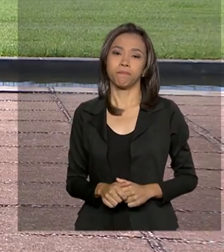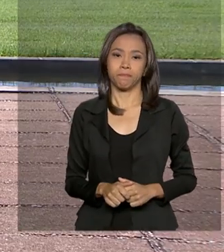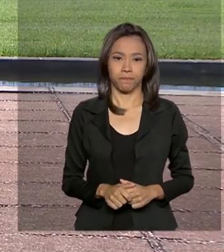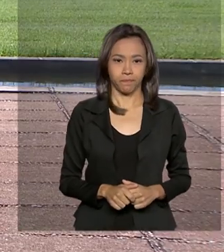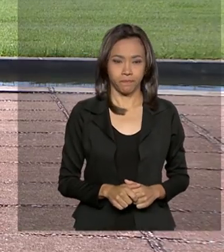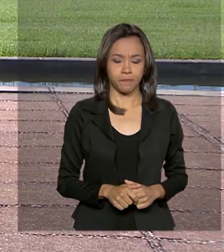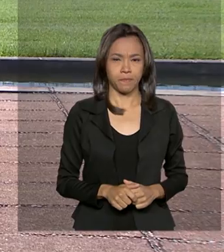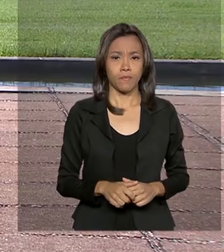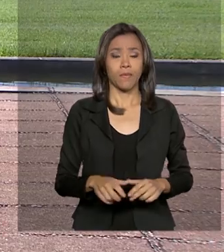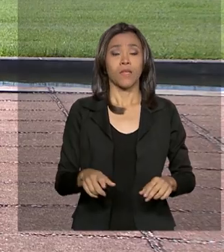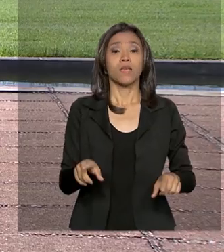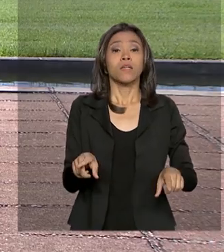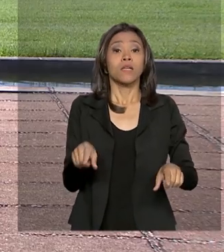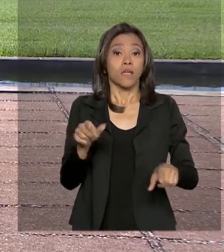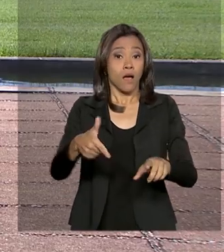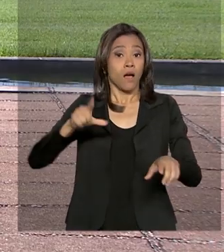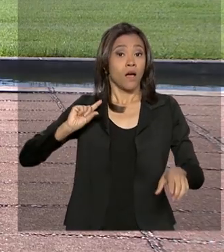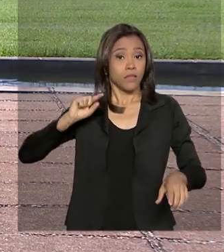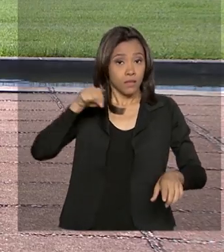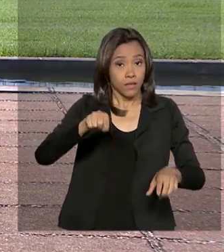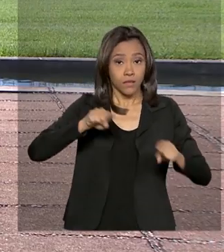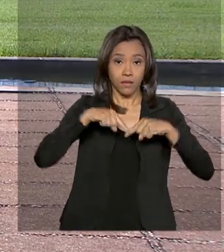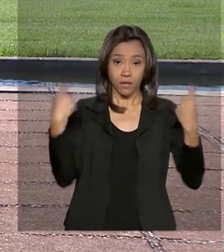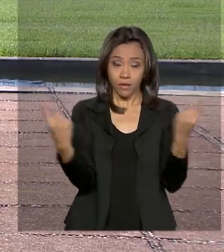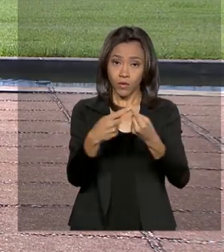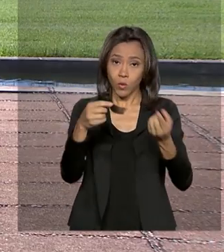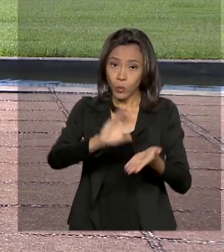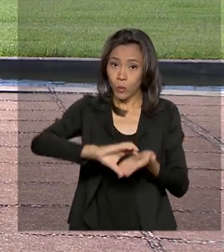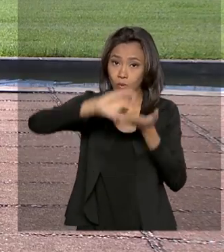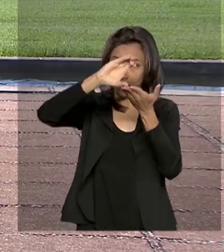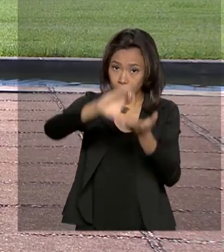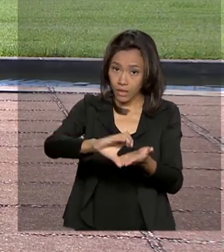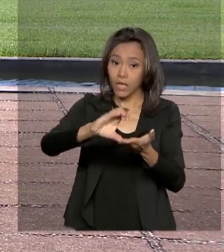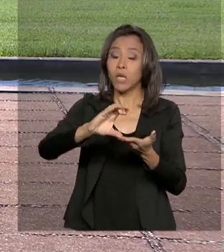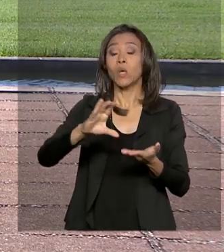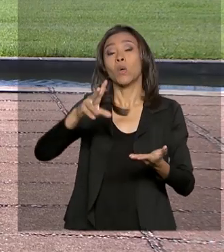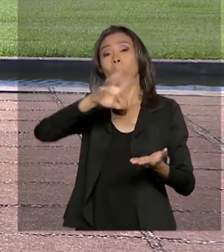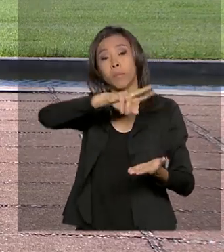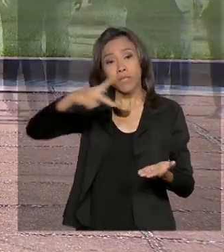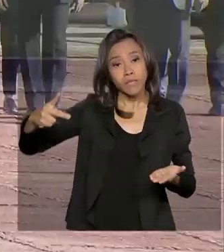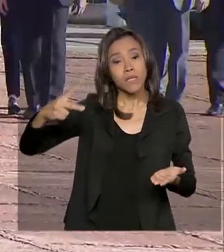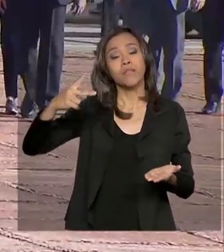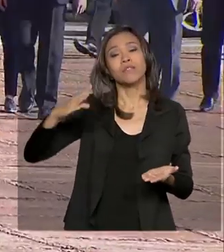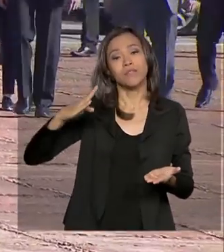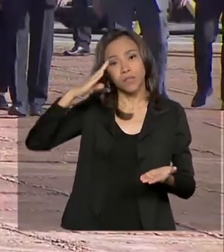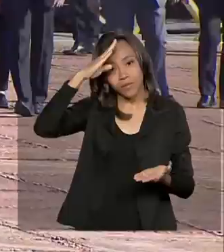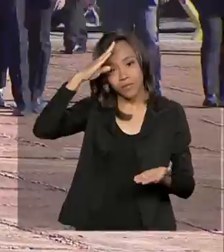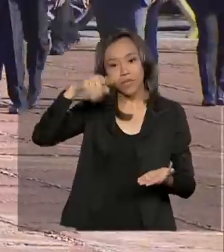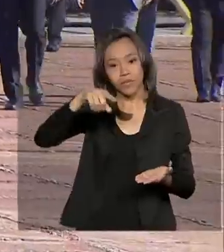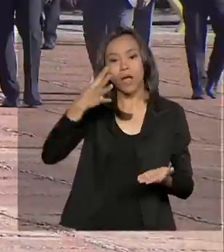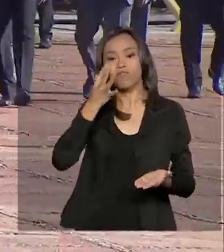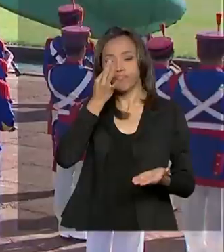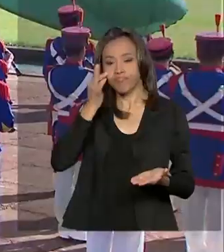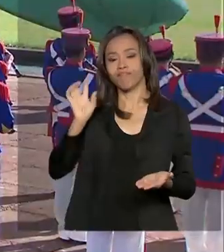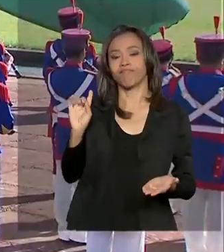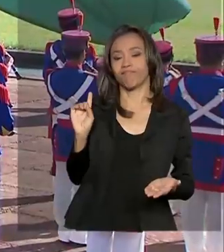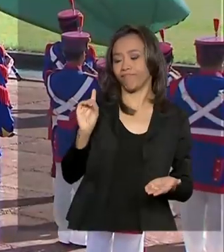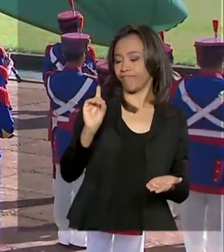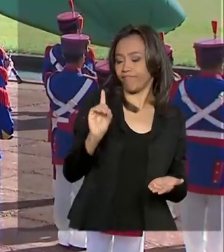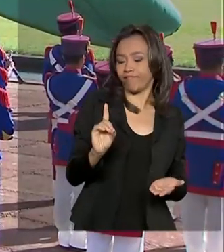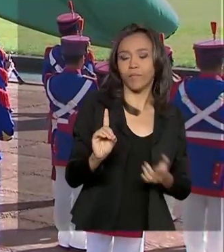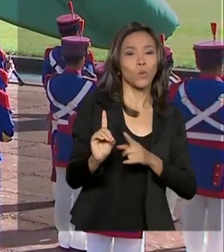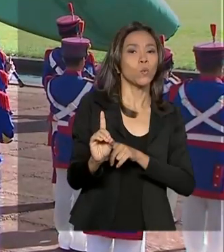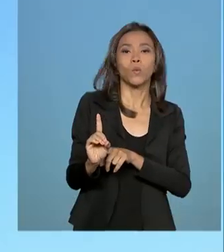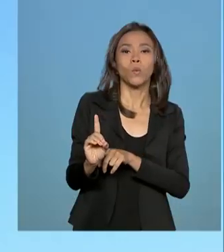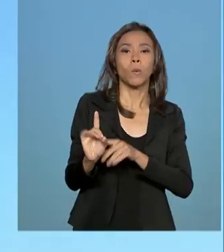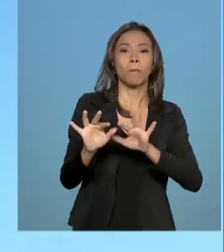E antes dessa reunião do Conselho de Governo, o presidente esteve aqui, onde a gente está, na porta do Palácio da Alvorada, e